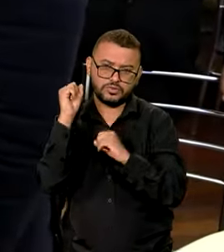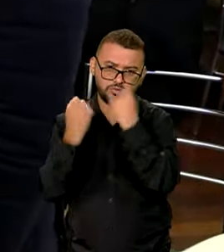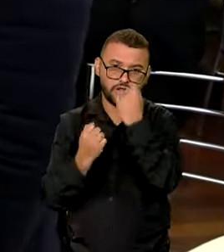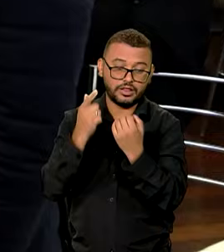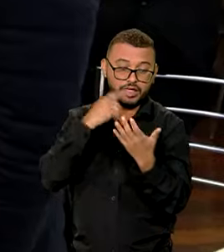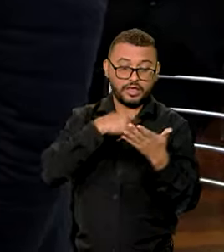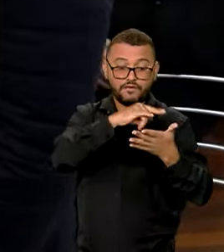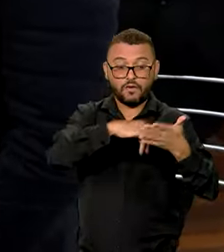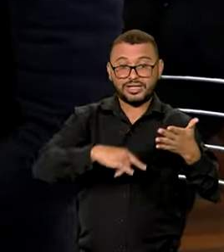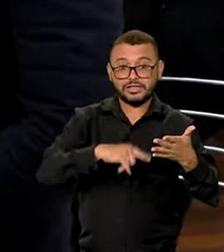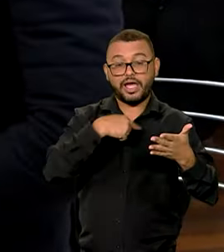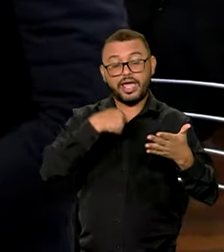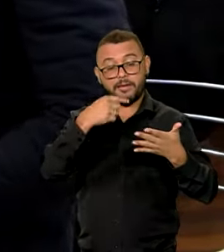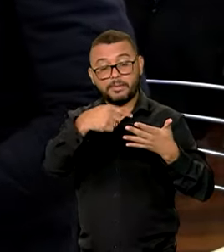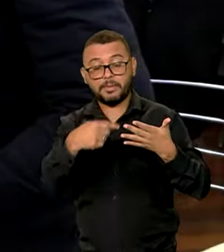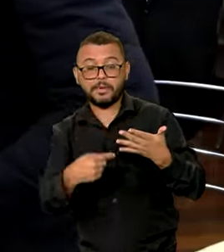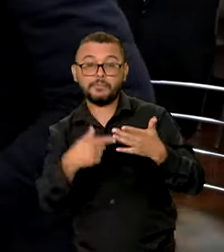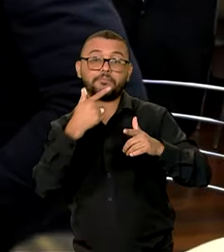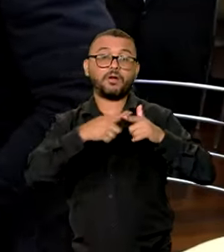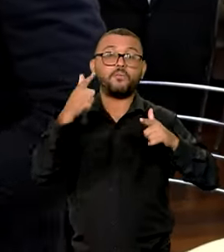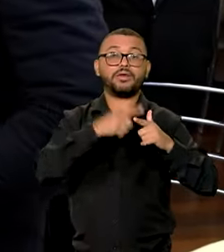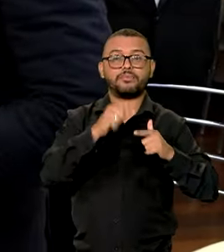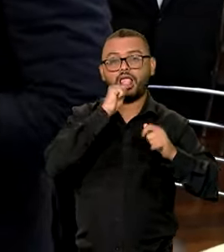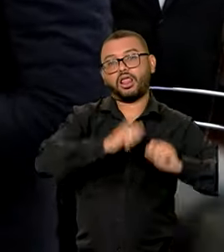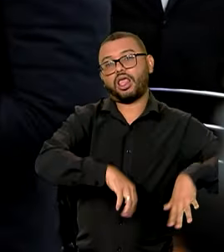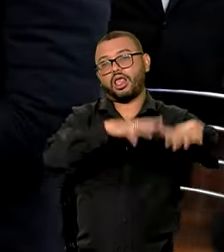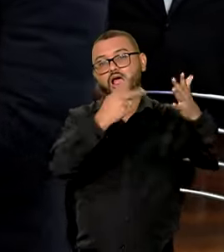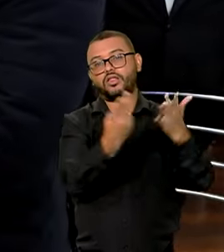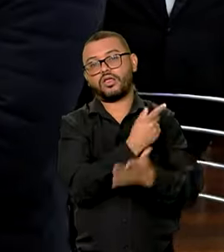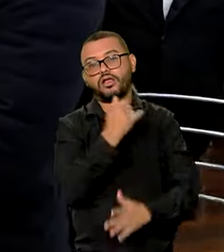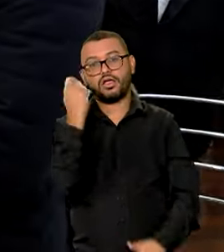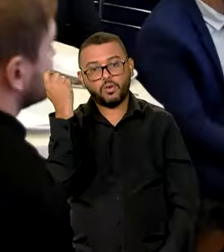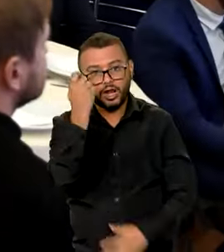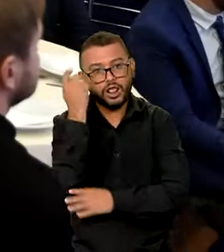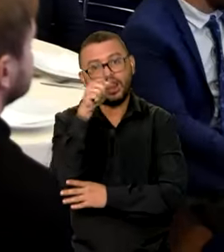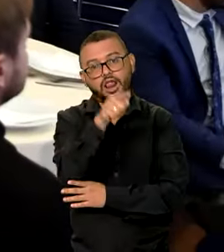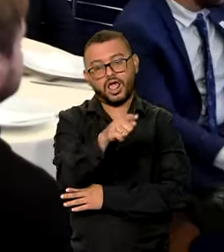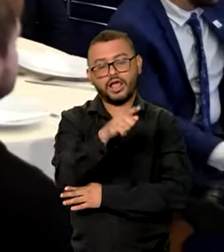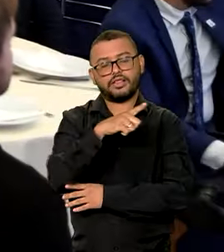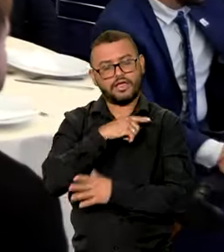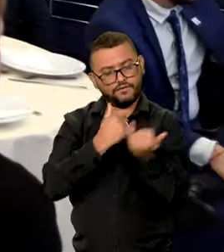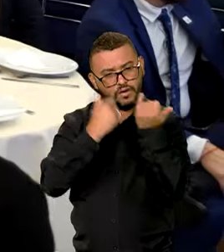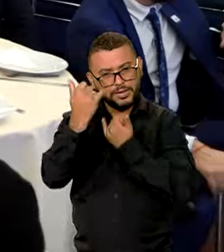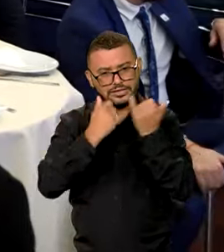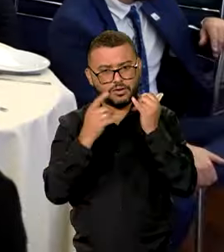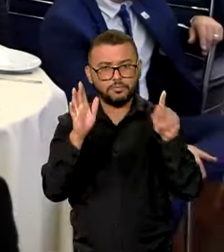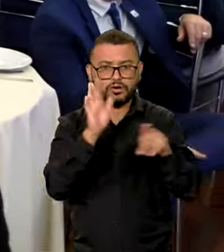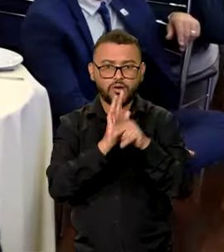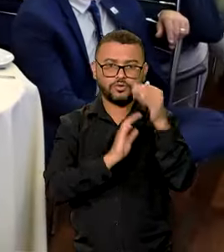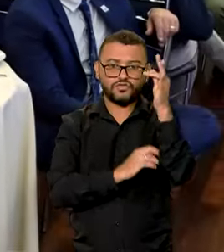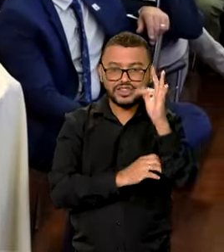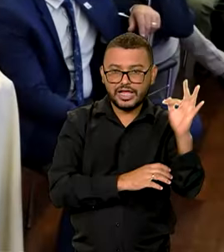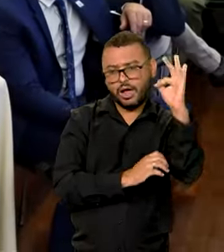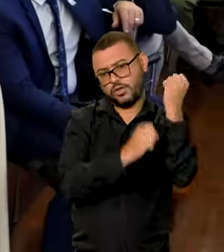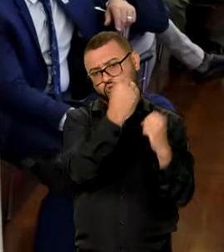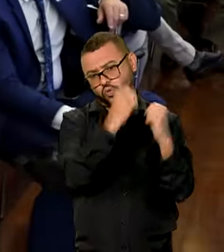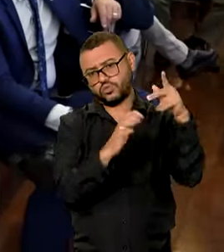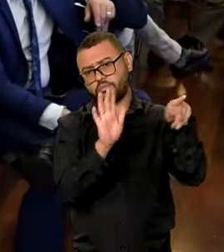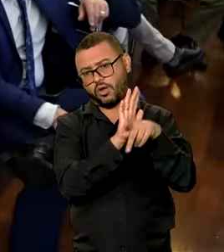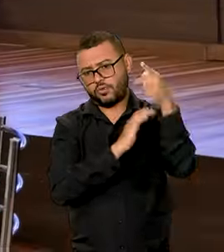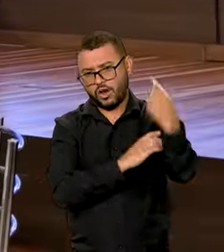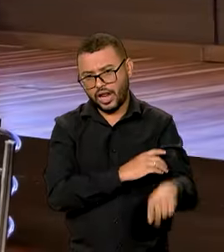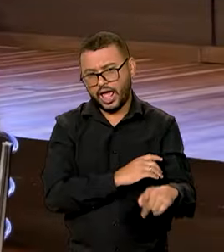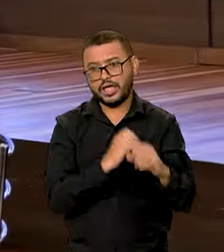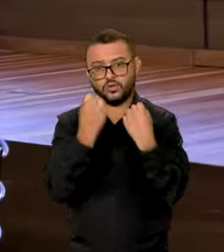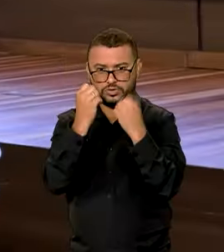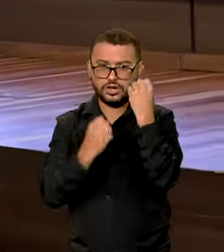apresenta os impactos econômicos e sociais da enchente que atingiu o Estado. Segundo dados da Federação das Indústrias do Rio Grande do Sul e das